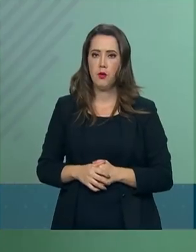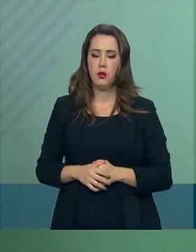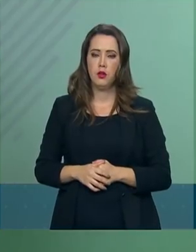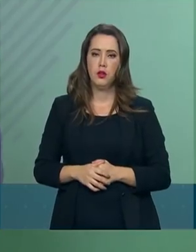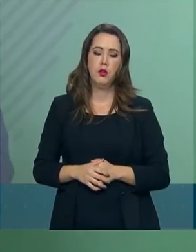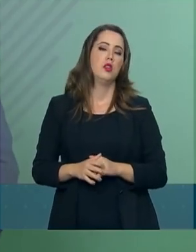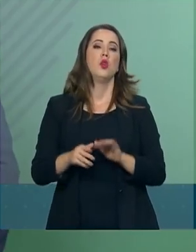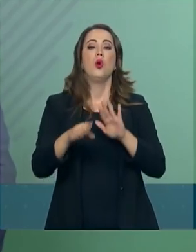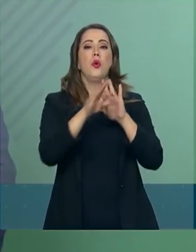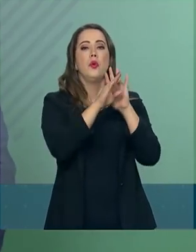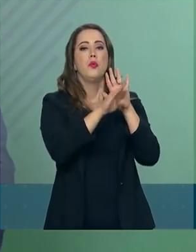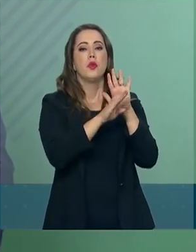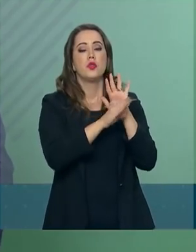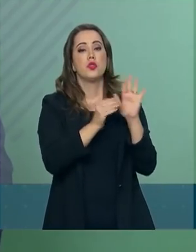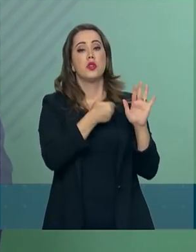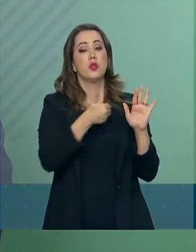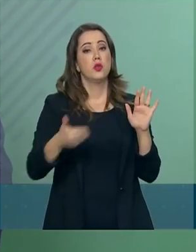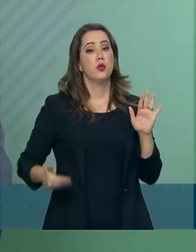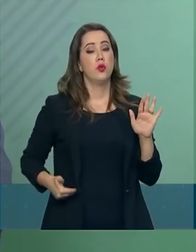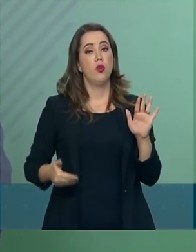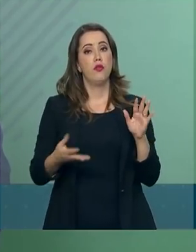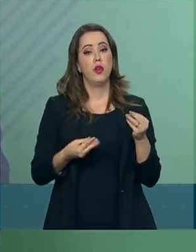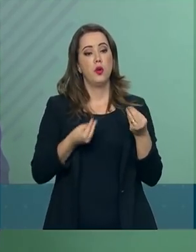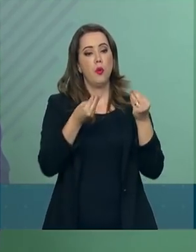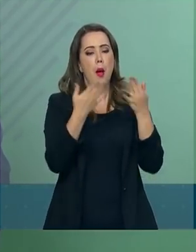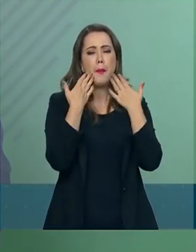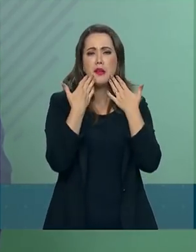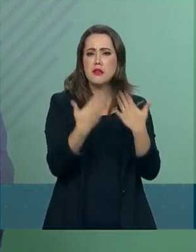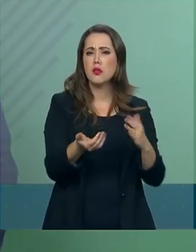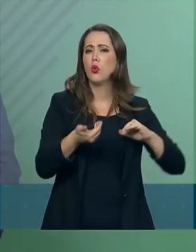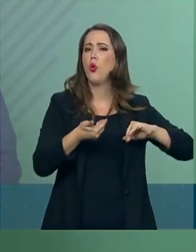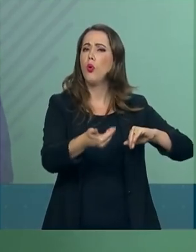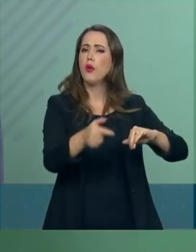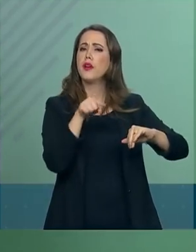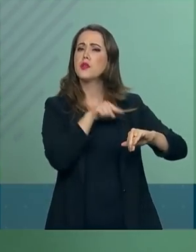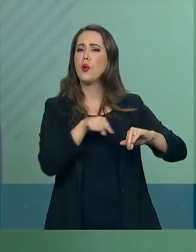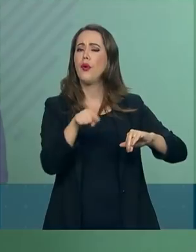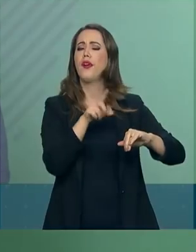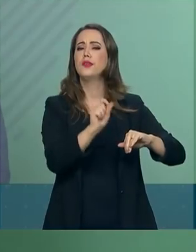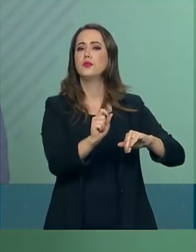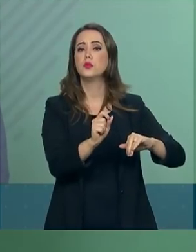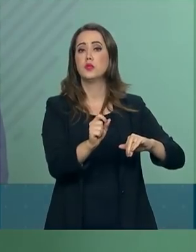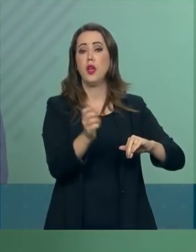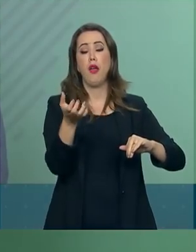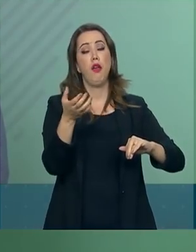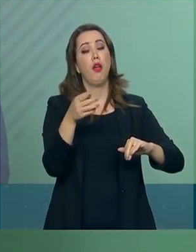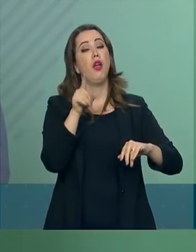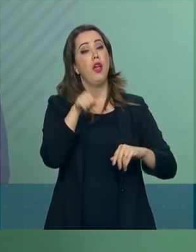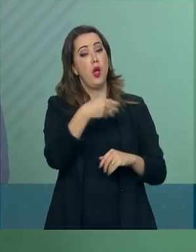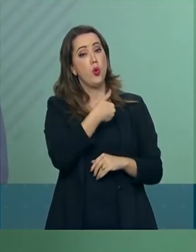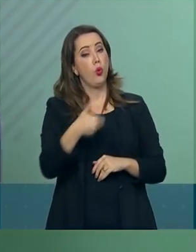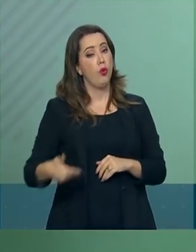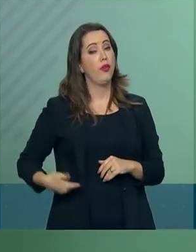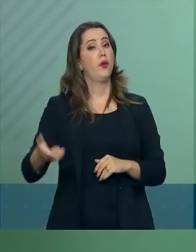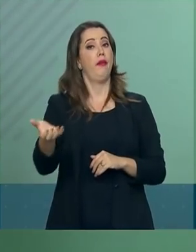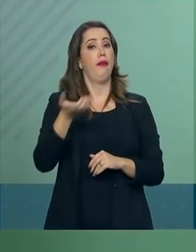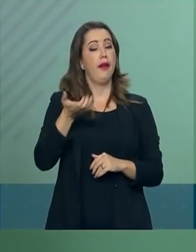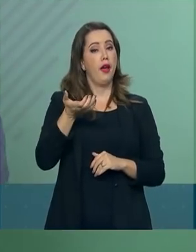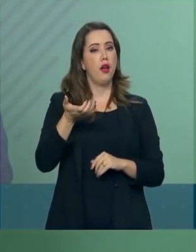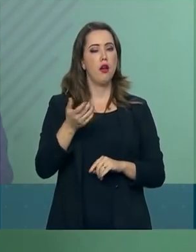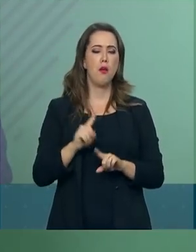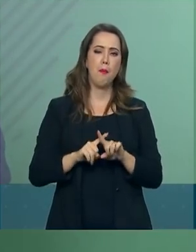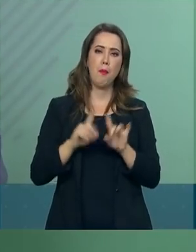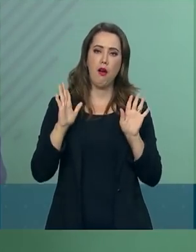O projeto que o governo elevou ao Congresso é o projeto que o governo defende. Mas,